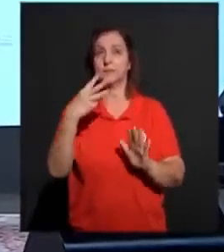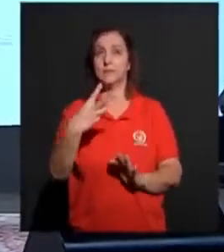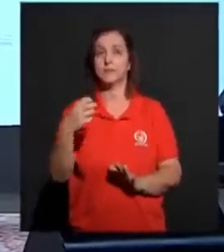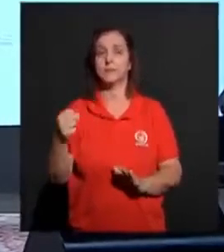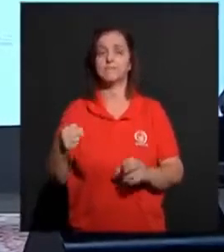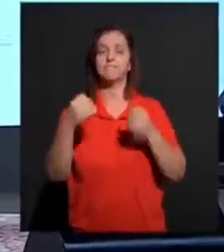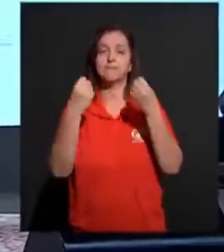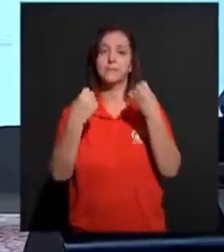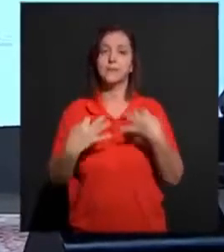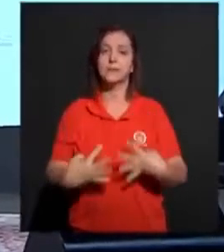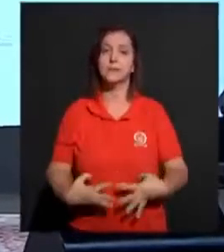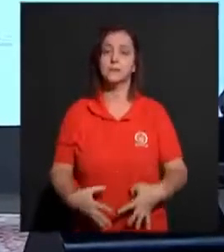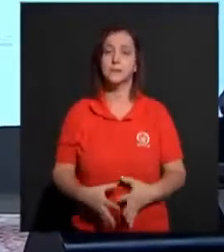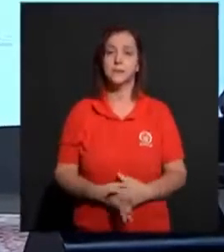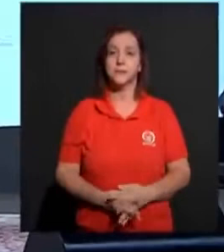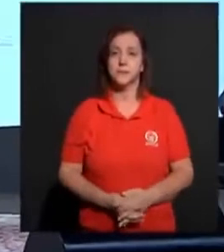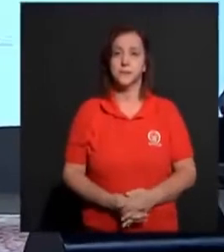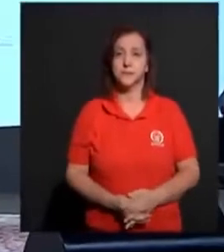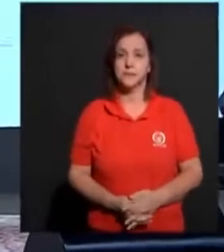Vai dizer o seguinte.